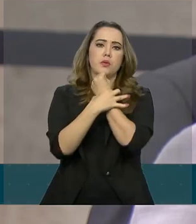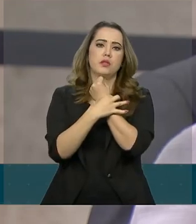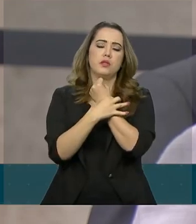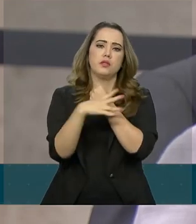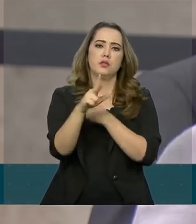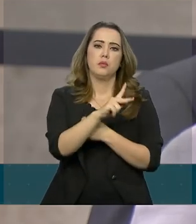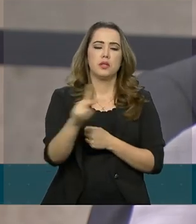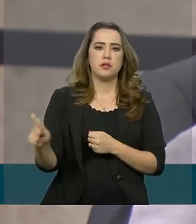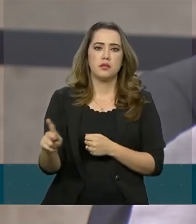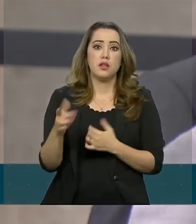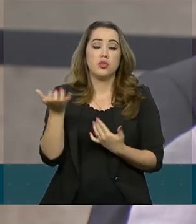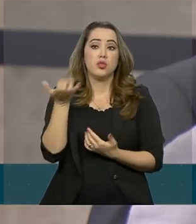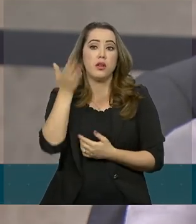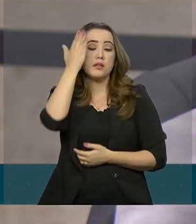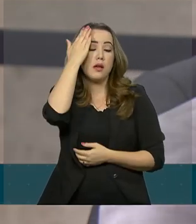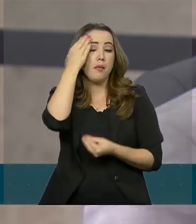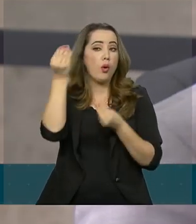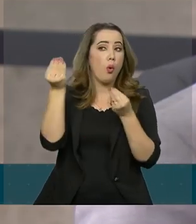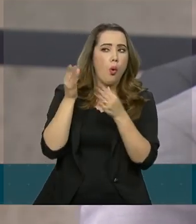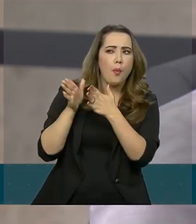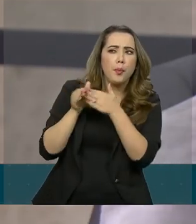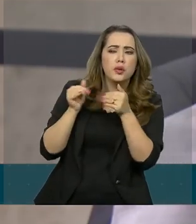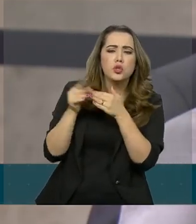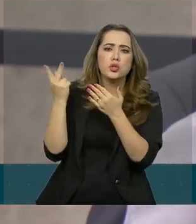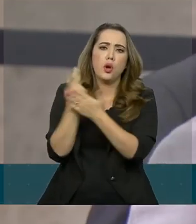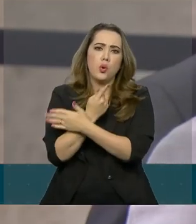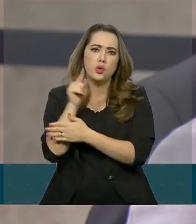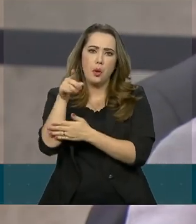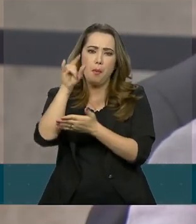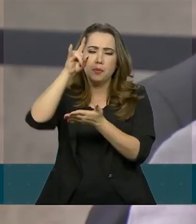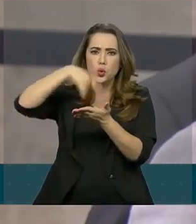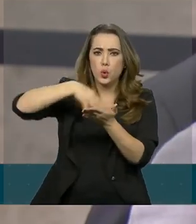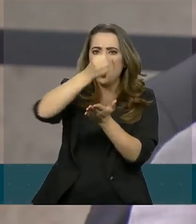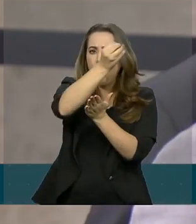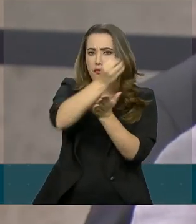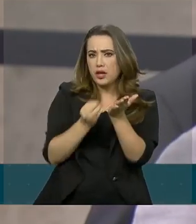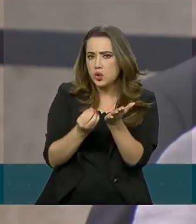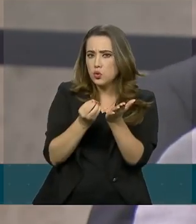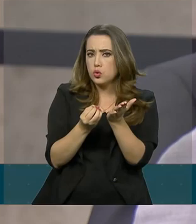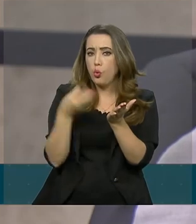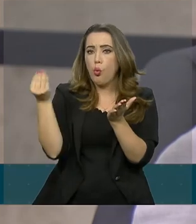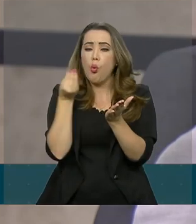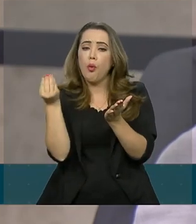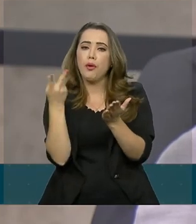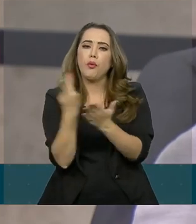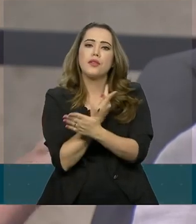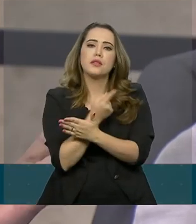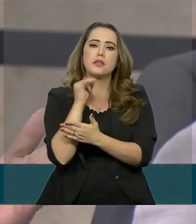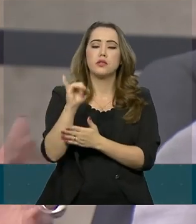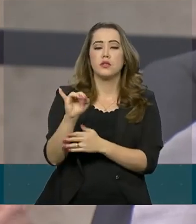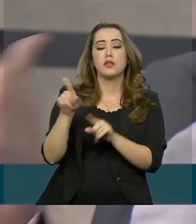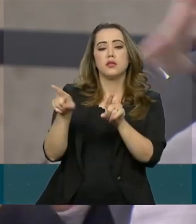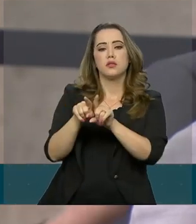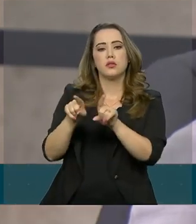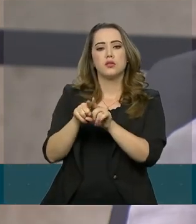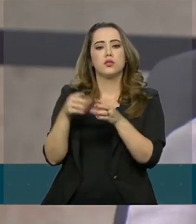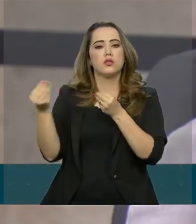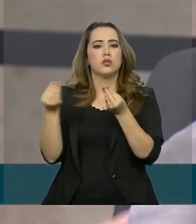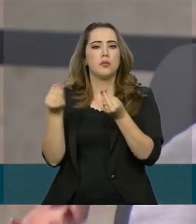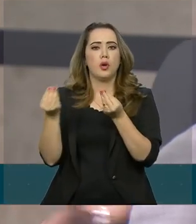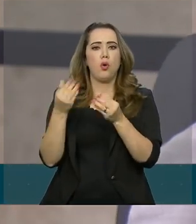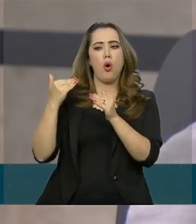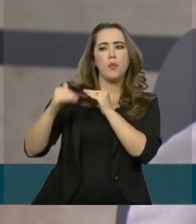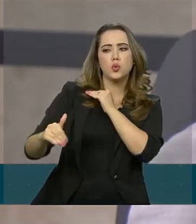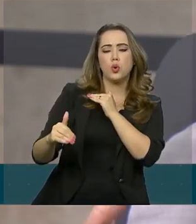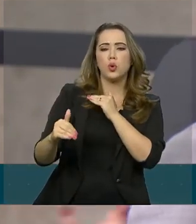presidente. E aí, queria saber como foi feita essa solicitação. Teve um ofício? Quando foi encaminhado? E, complementando, como também foi